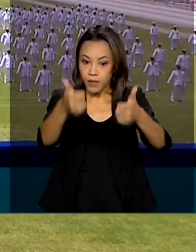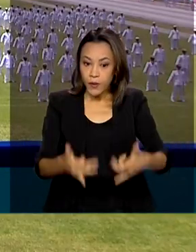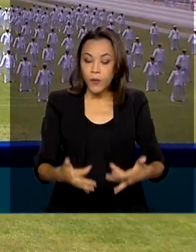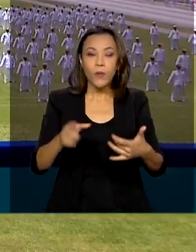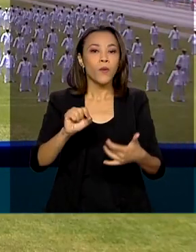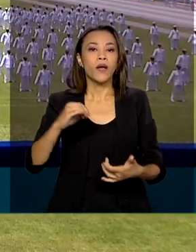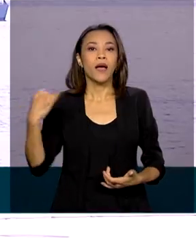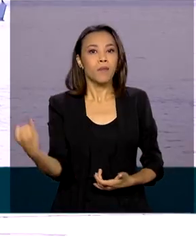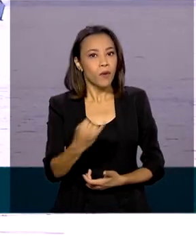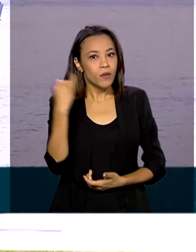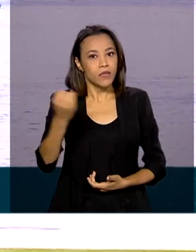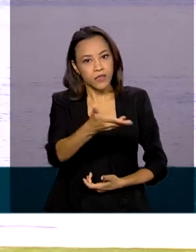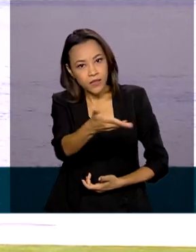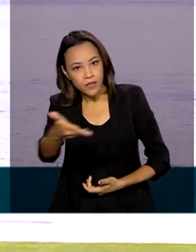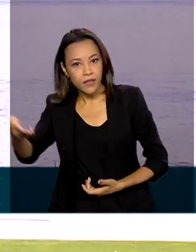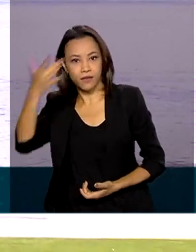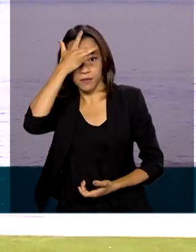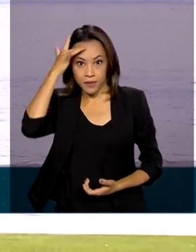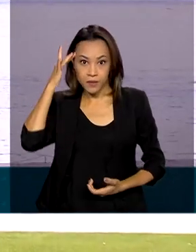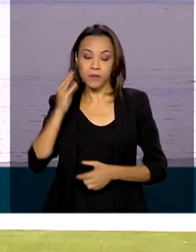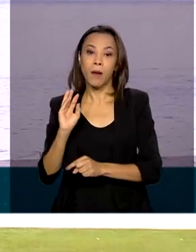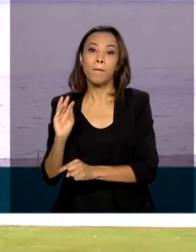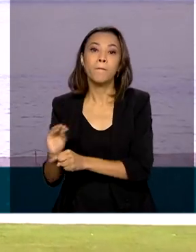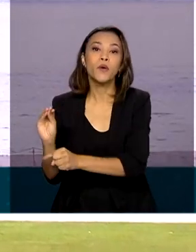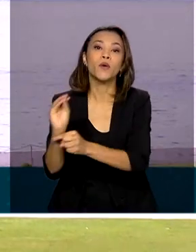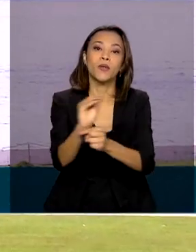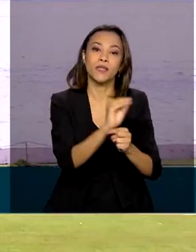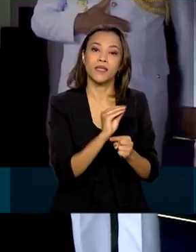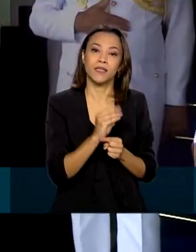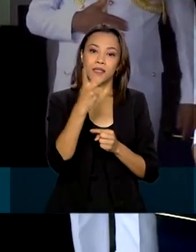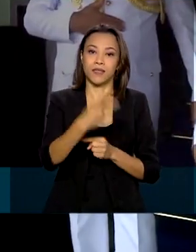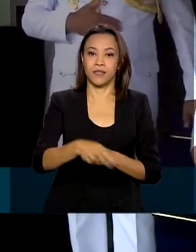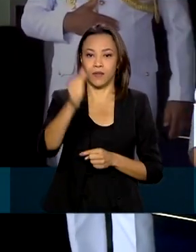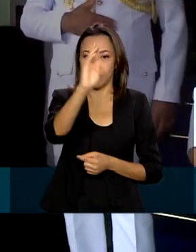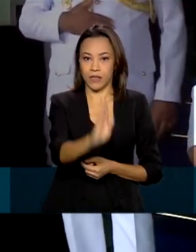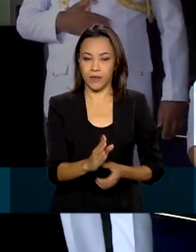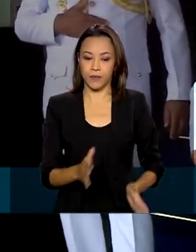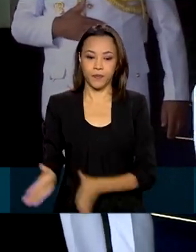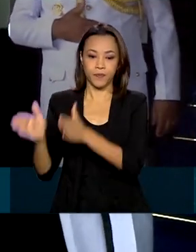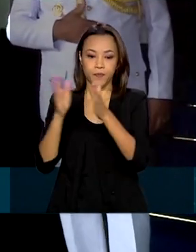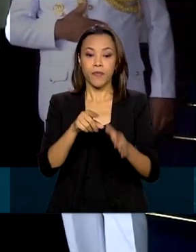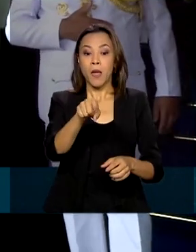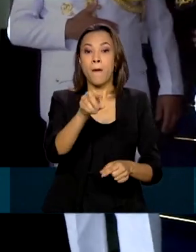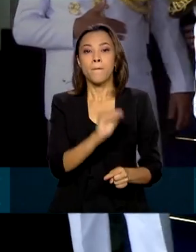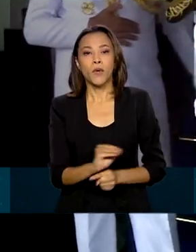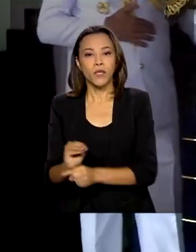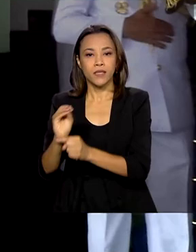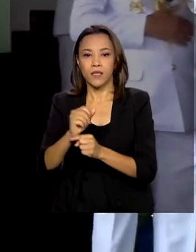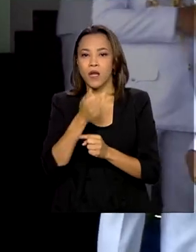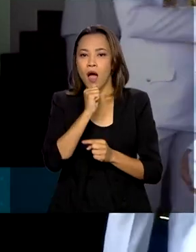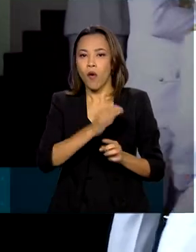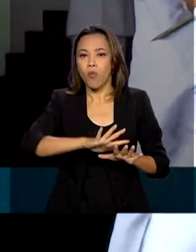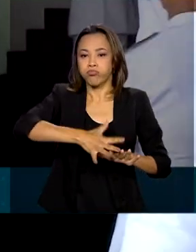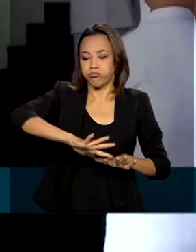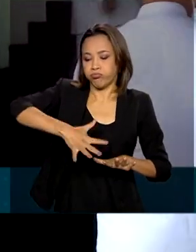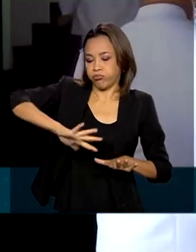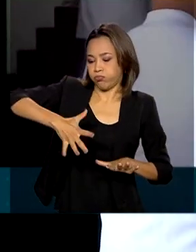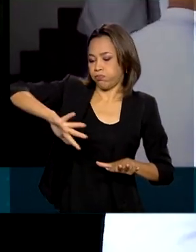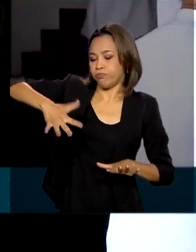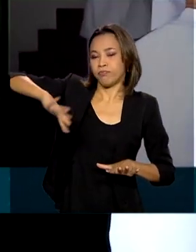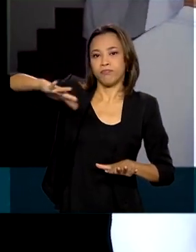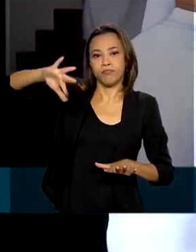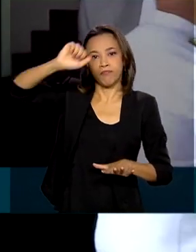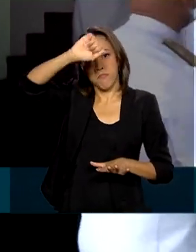importância desses oficiais para a proteção da soberania nacional. A Amazônia Azul, com seus 5,7 milhões de quilômetros quadrados,